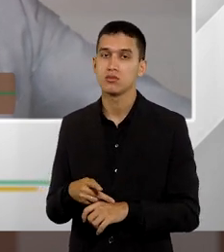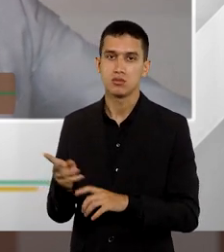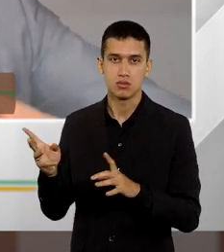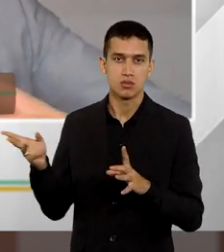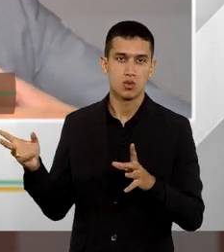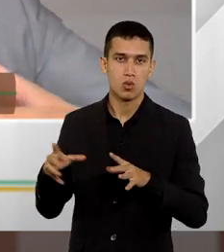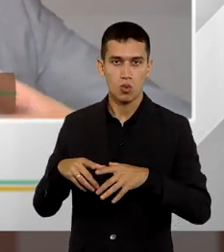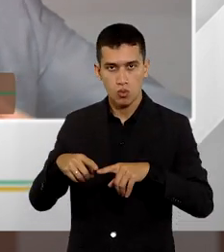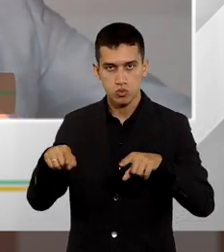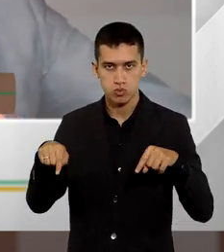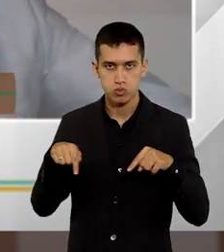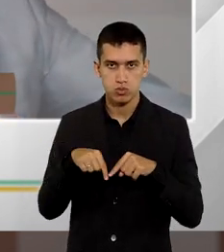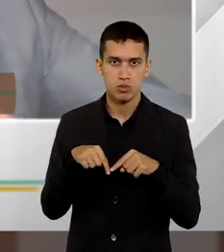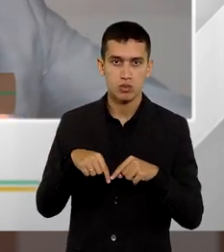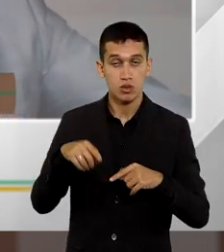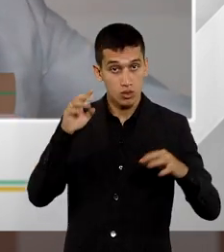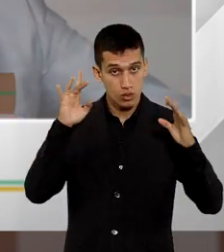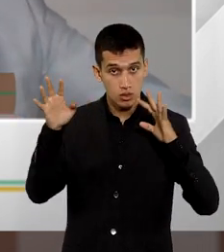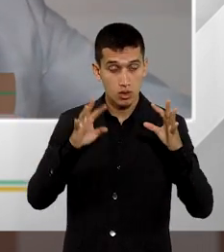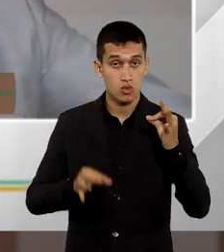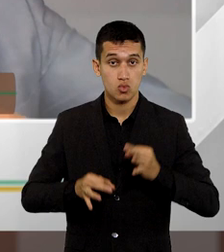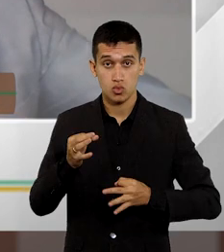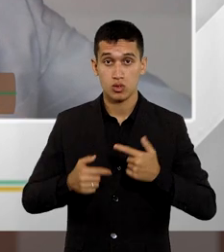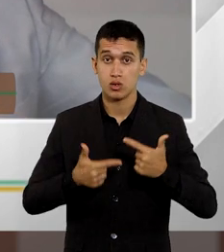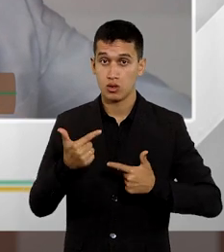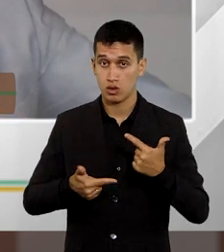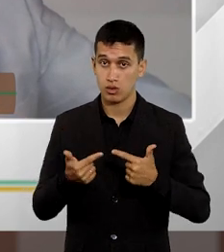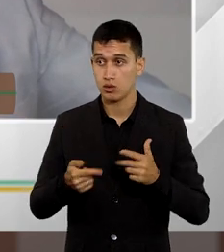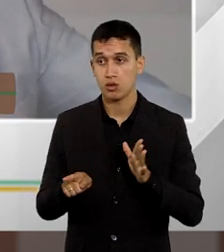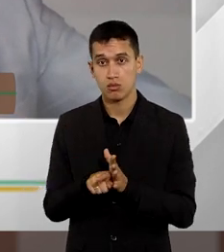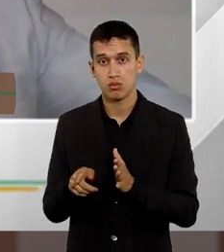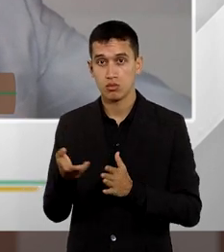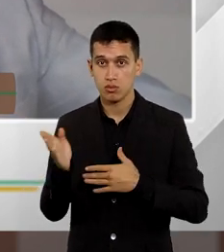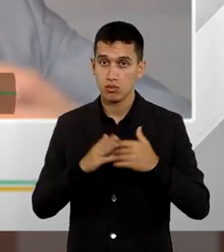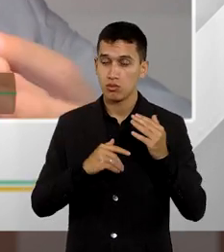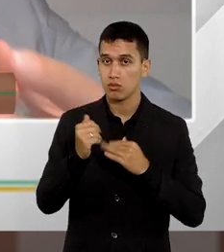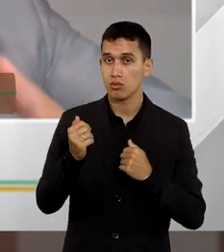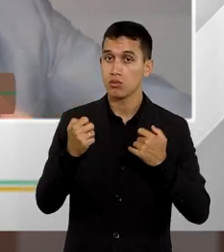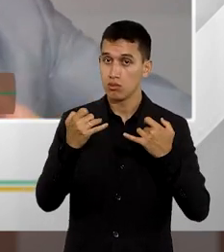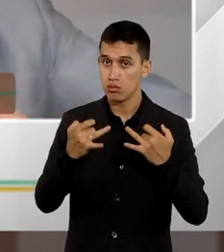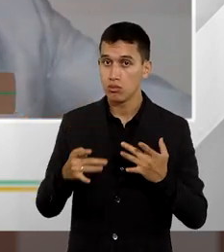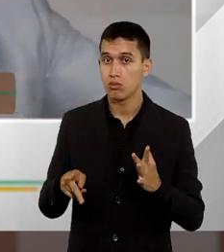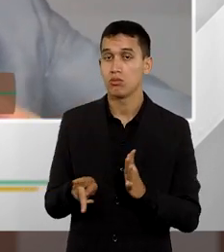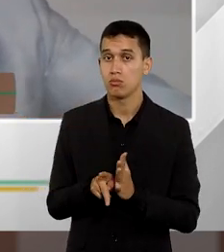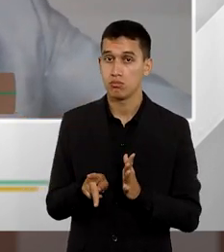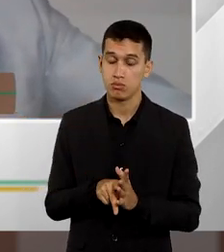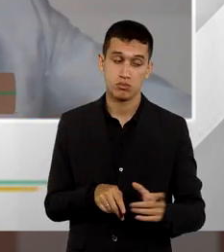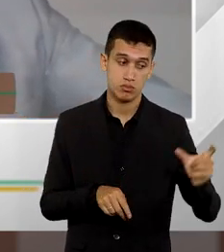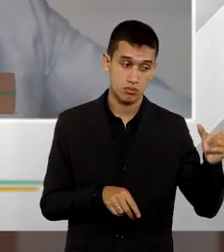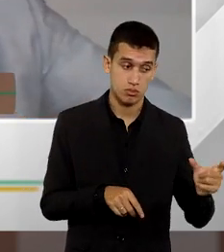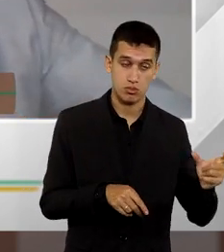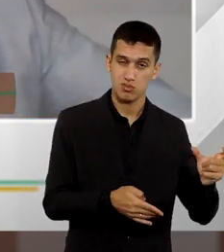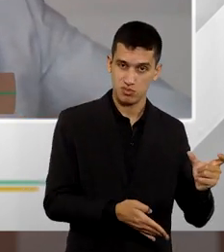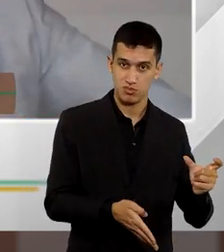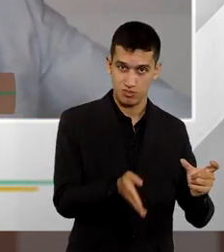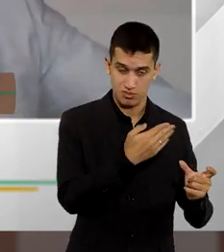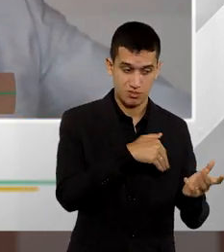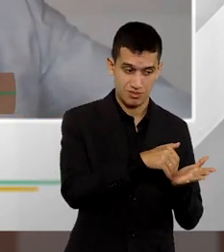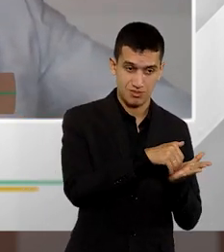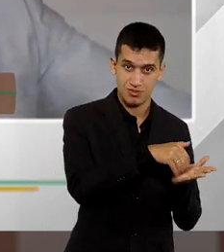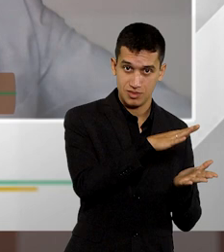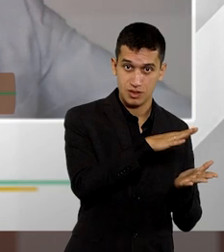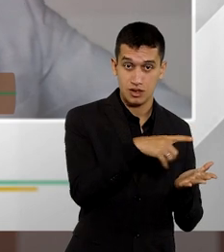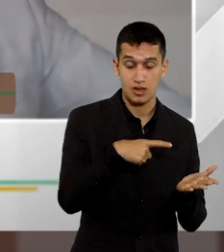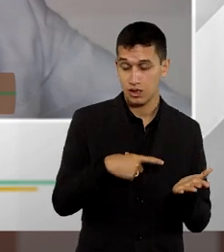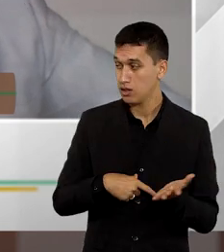elas definiram a justiça trabalhista como a competente nesses casos em que o empregado, o ex-empregado, quer cobrar do